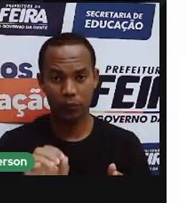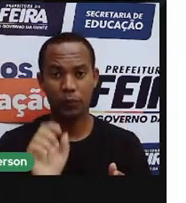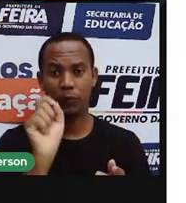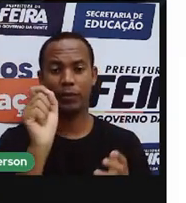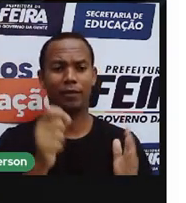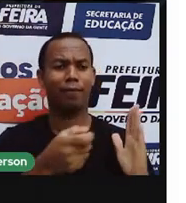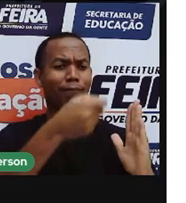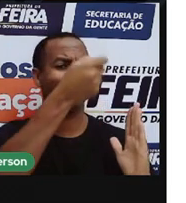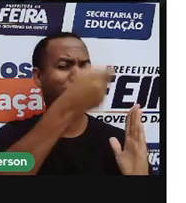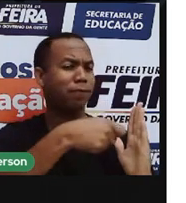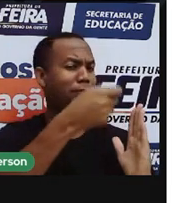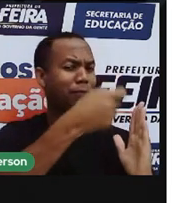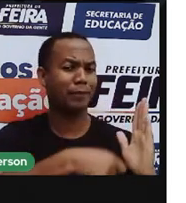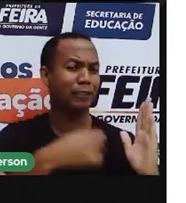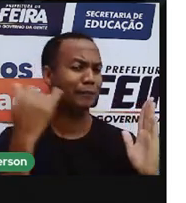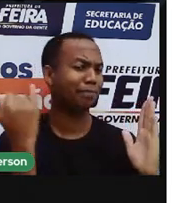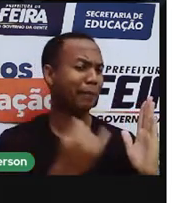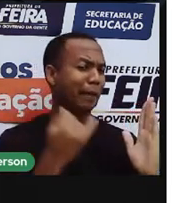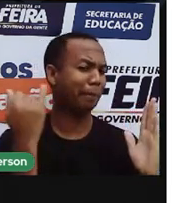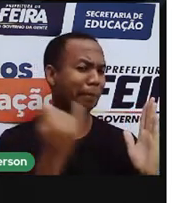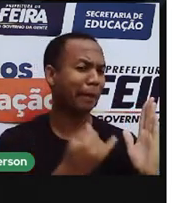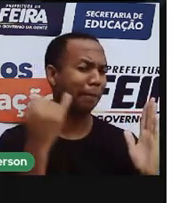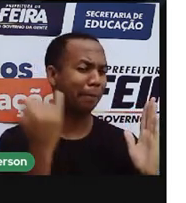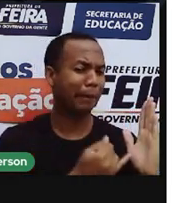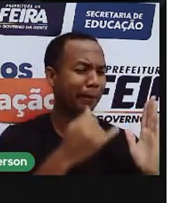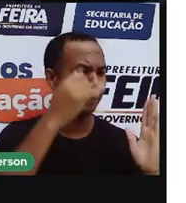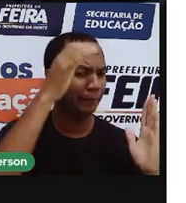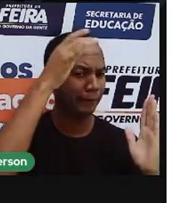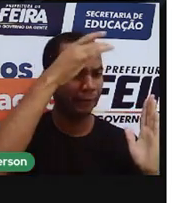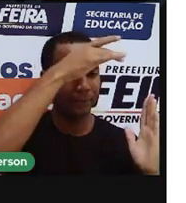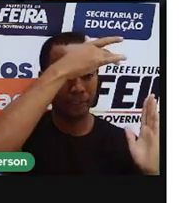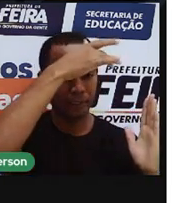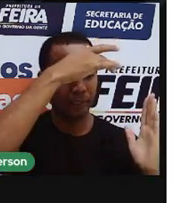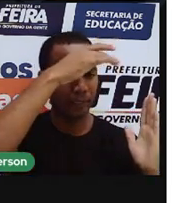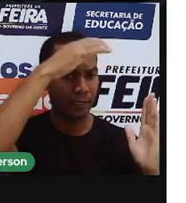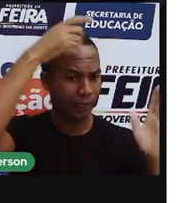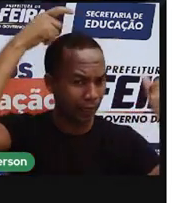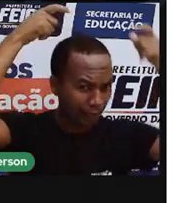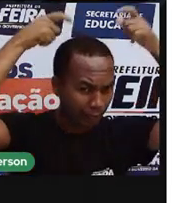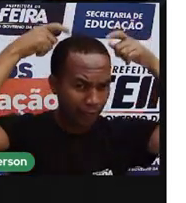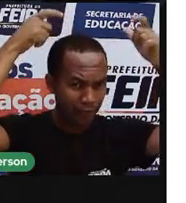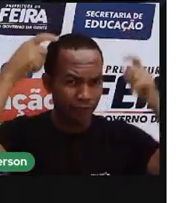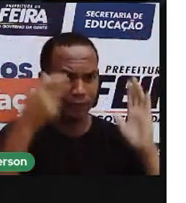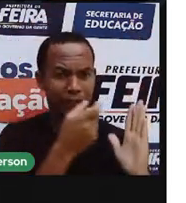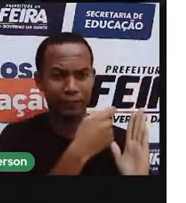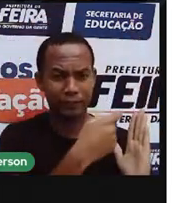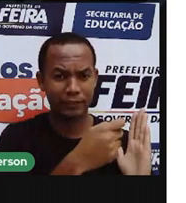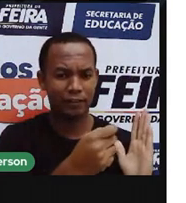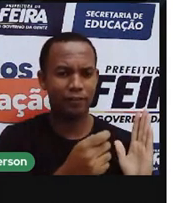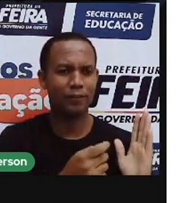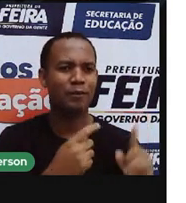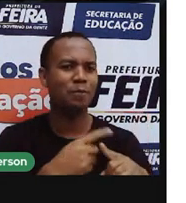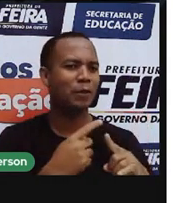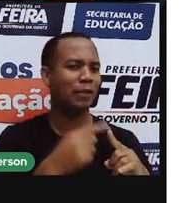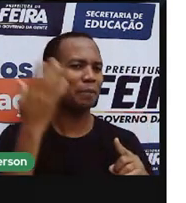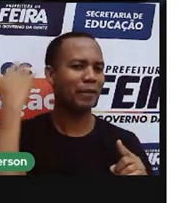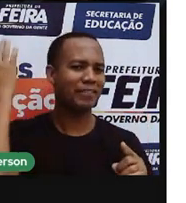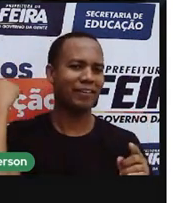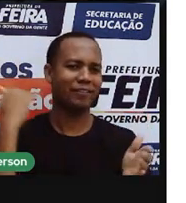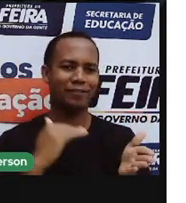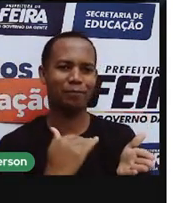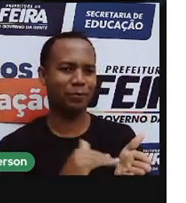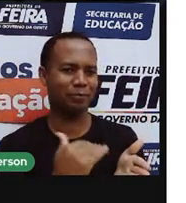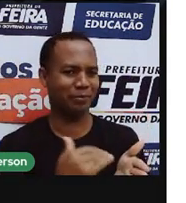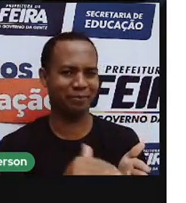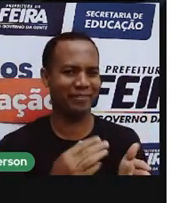resenha do que está acontecendo aqui para o rei em Portugal. Ele vai escrevendo tudo. Se fosse na época de WhatsApp, ele tinha muita mensagem para